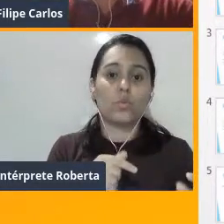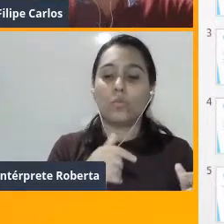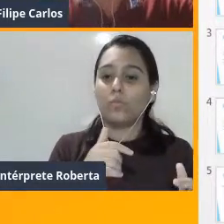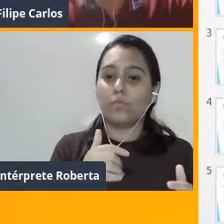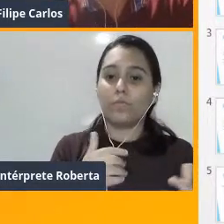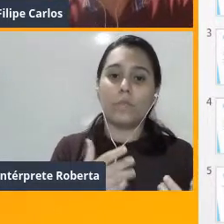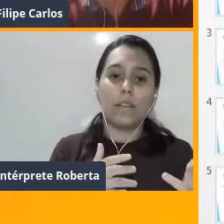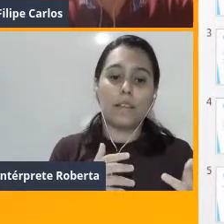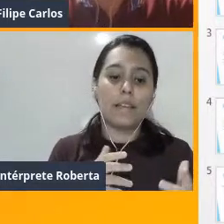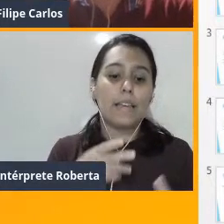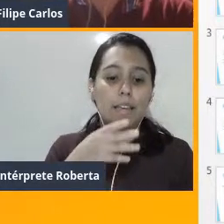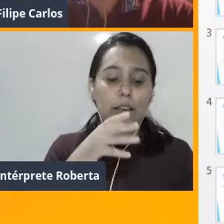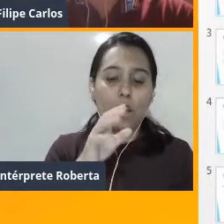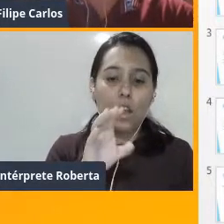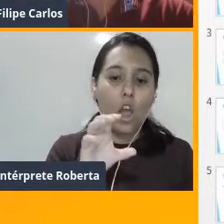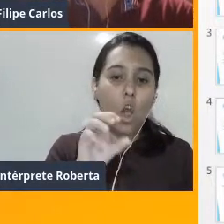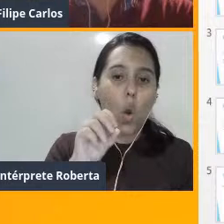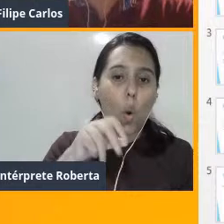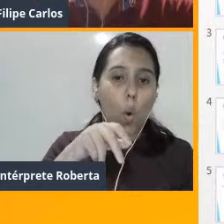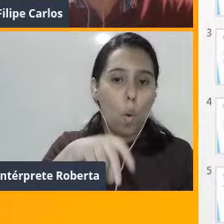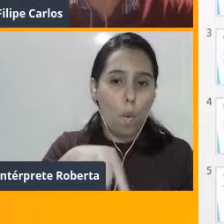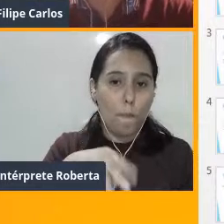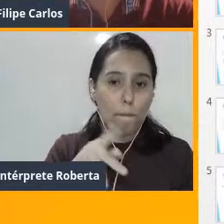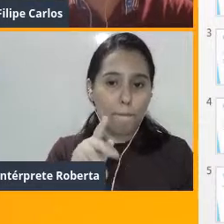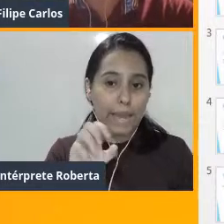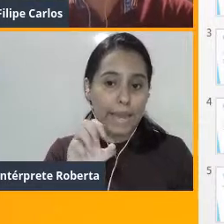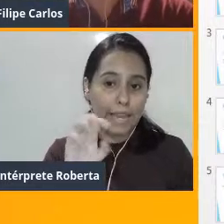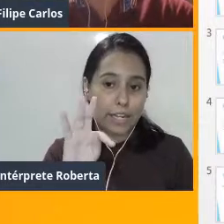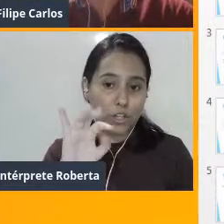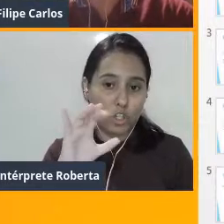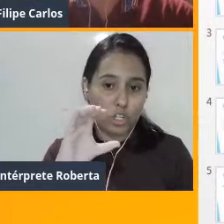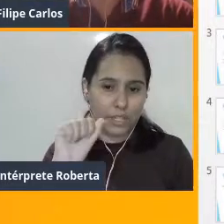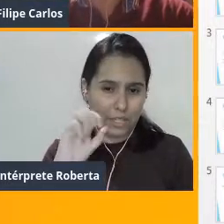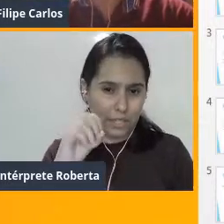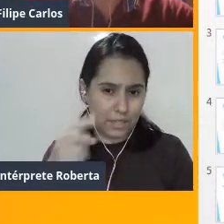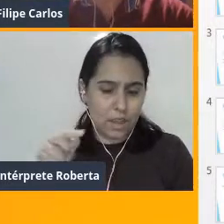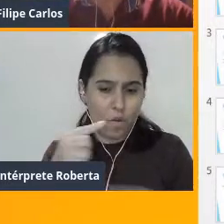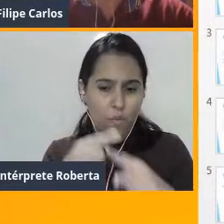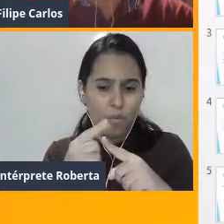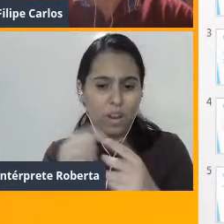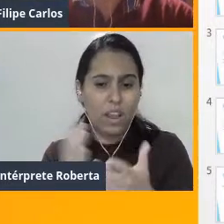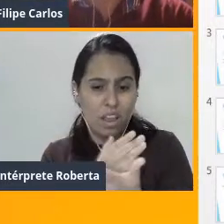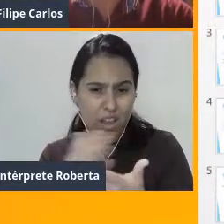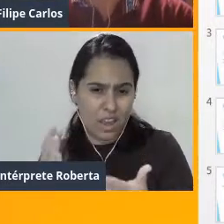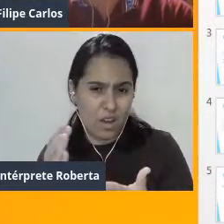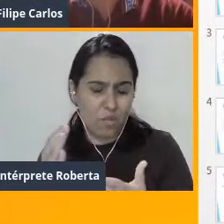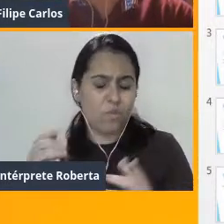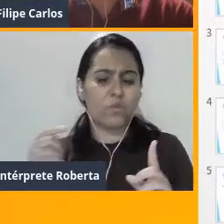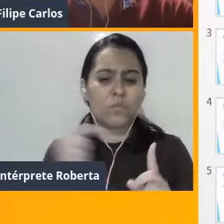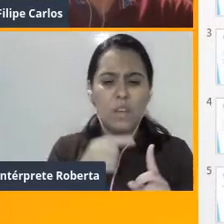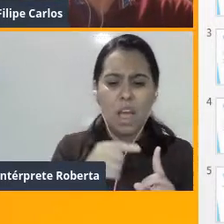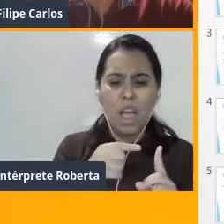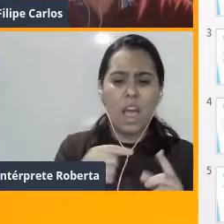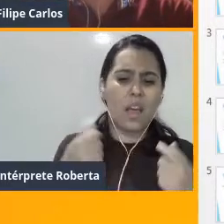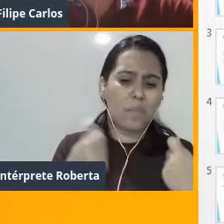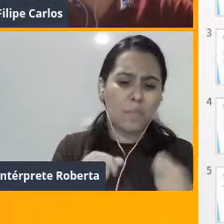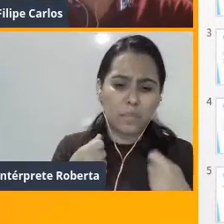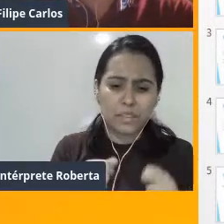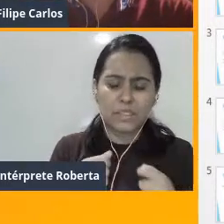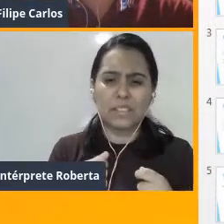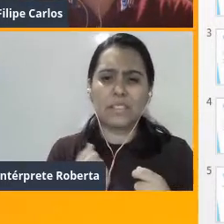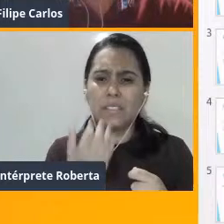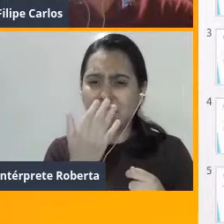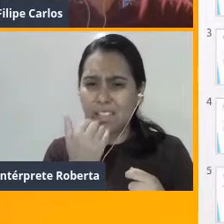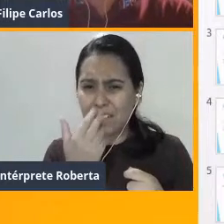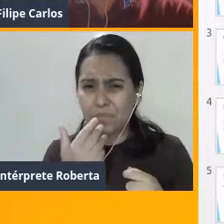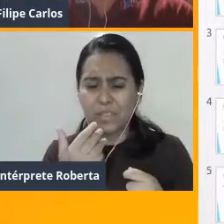gente tem na cabeça que, para treinar crossfit, precisa ser atleta, já precisa, não pode ter nenhuma limitação física. Se tiver hernia de disco,